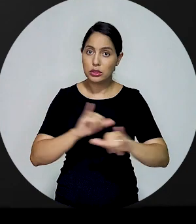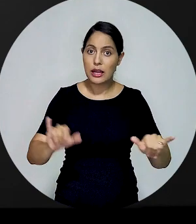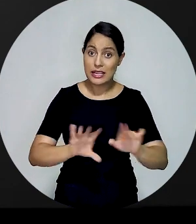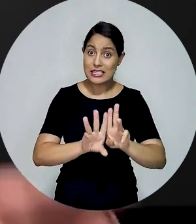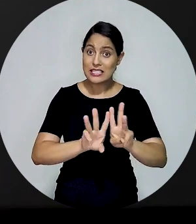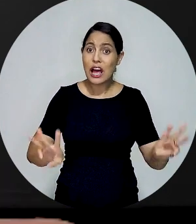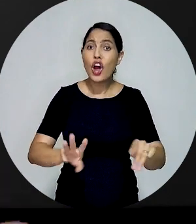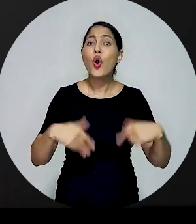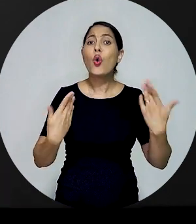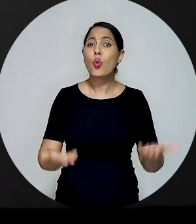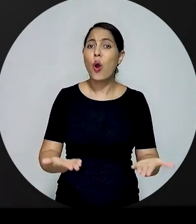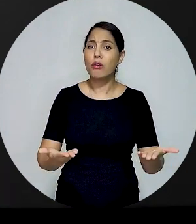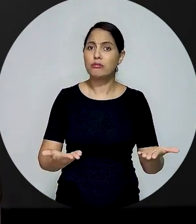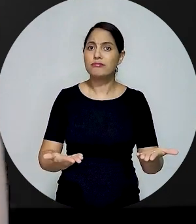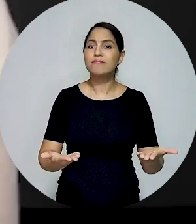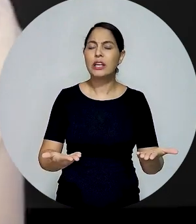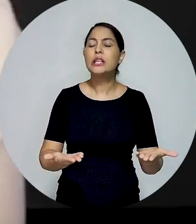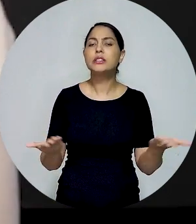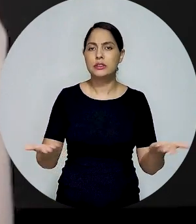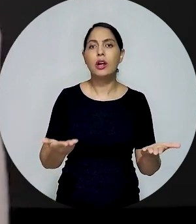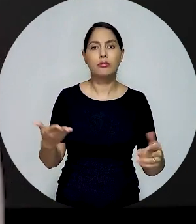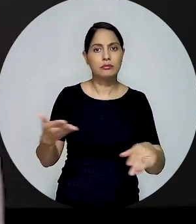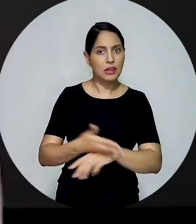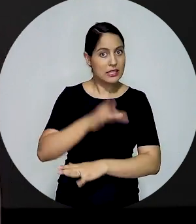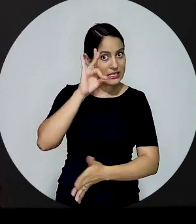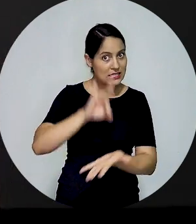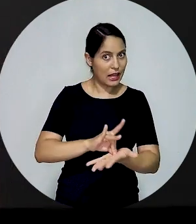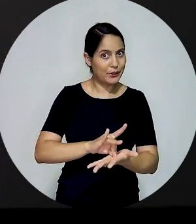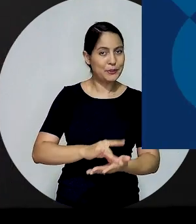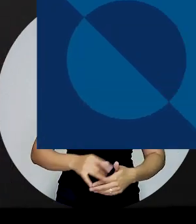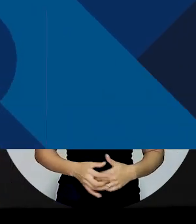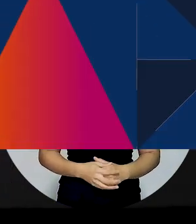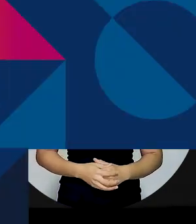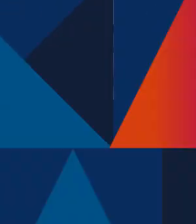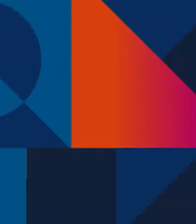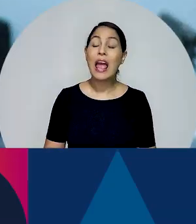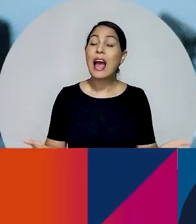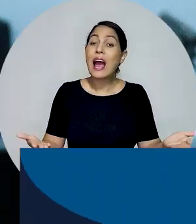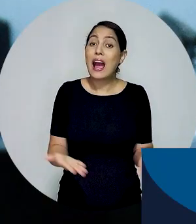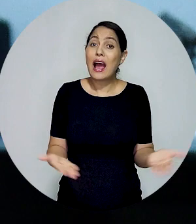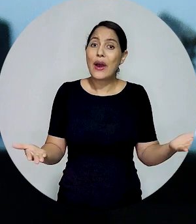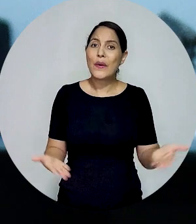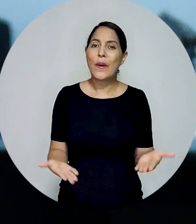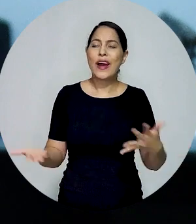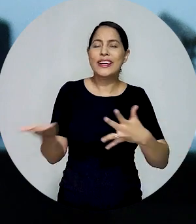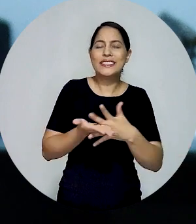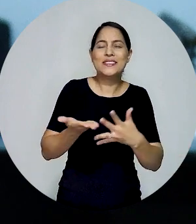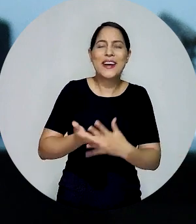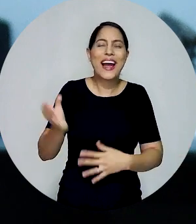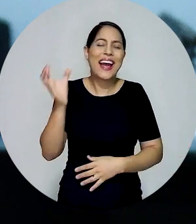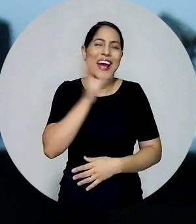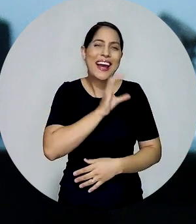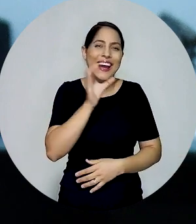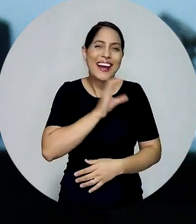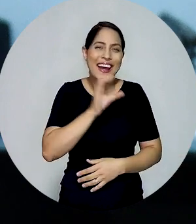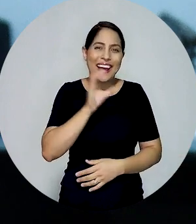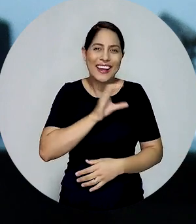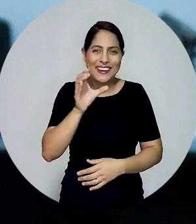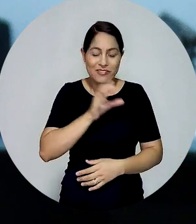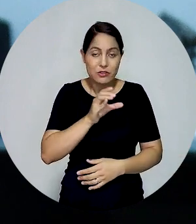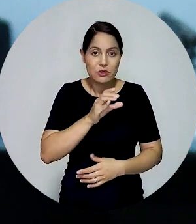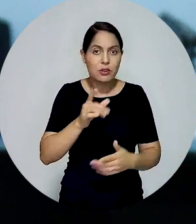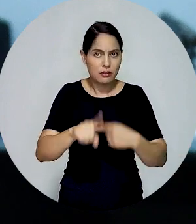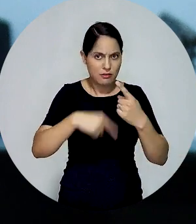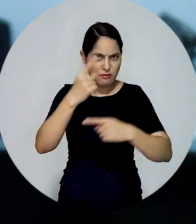cuidado também no endereço que se está acessando para garantir que você está no local certo. Agora nós vamos para um breve intervalo e